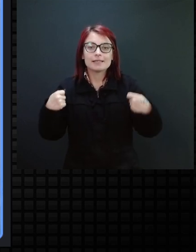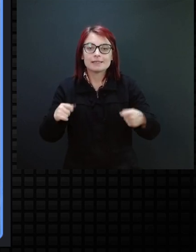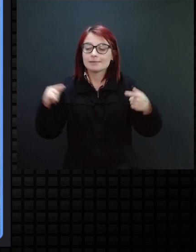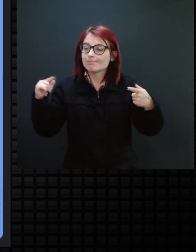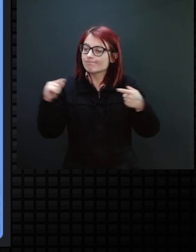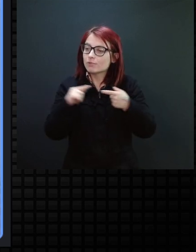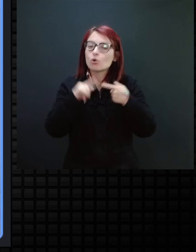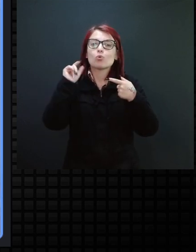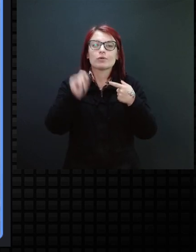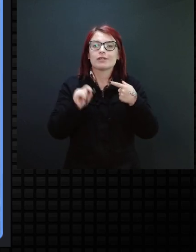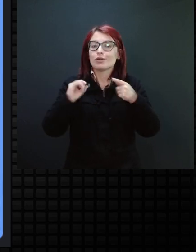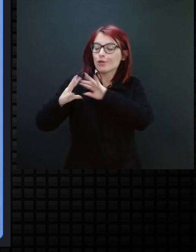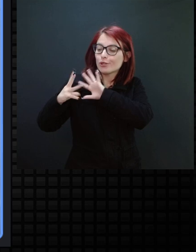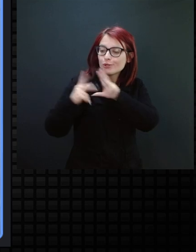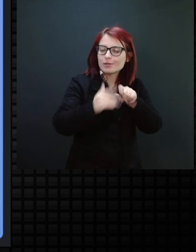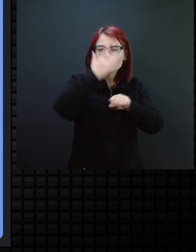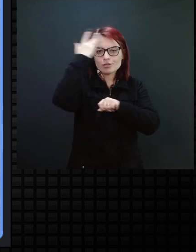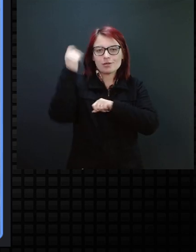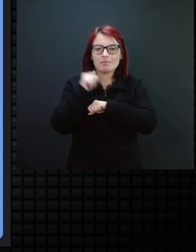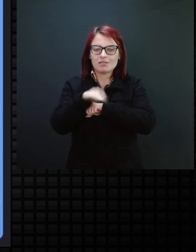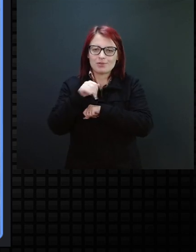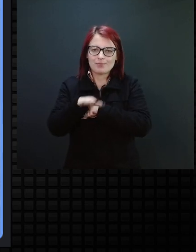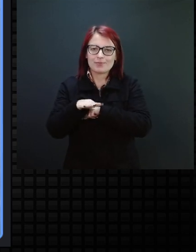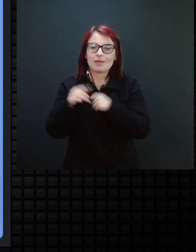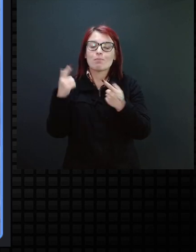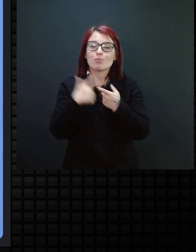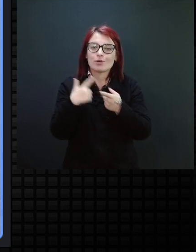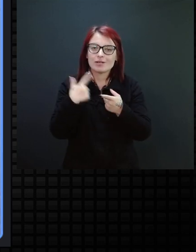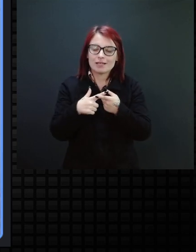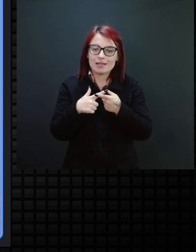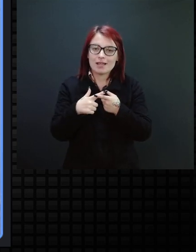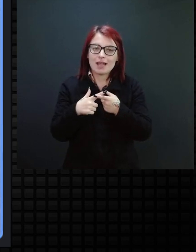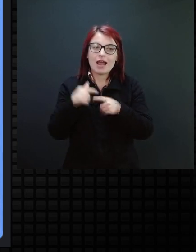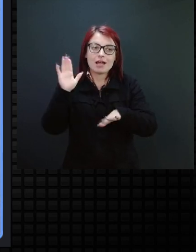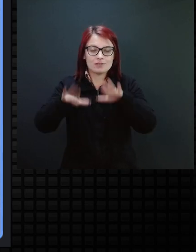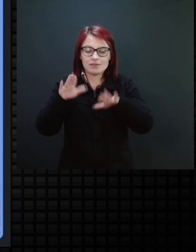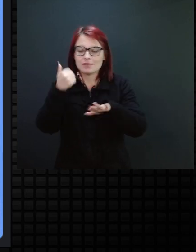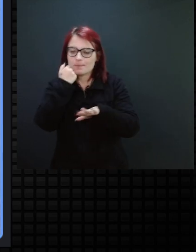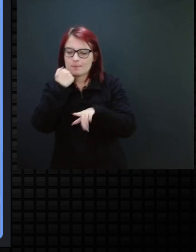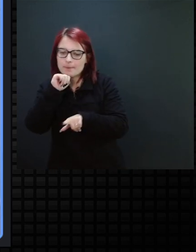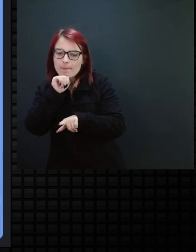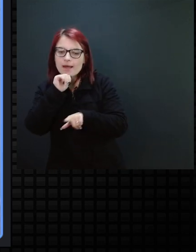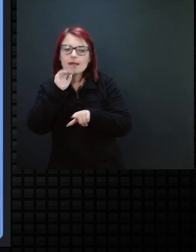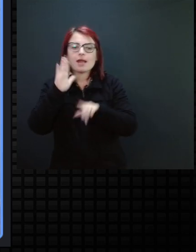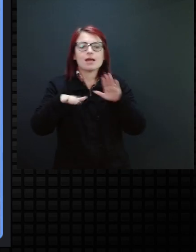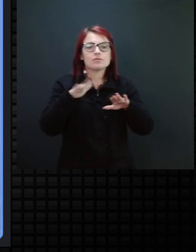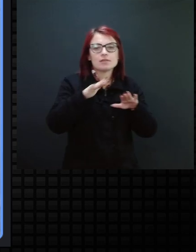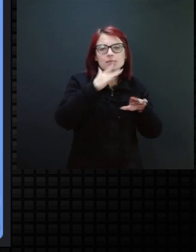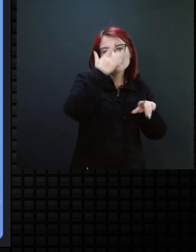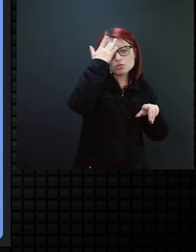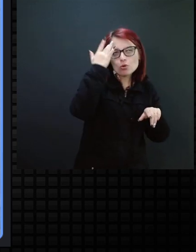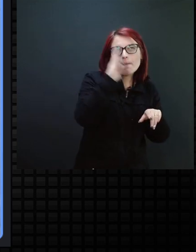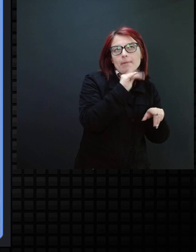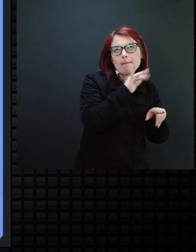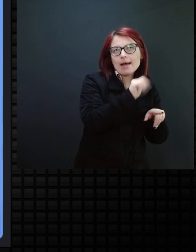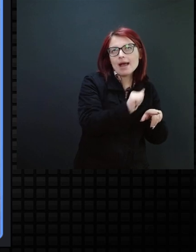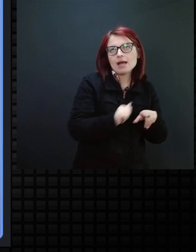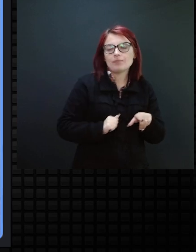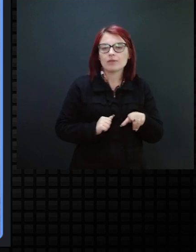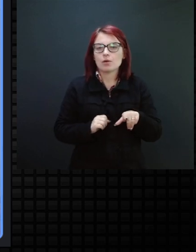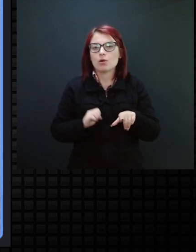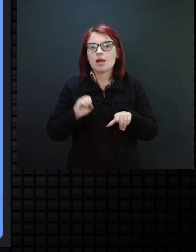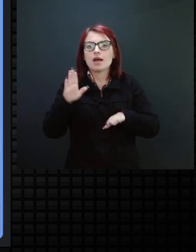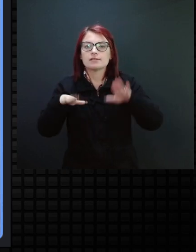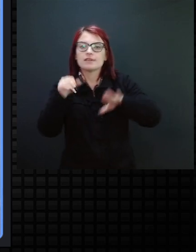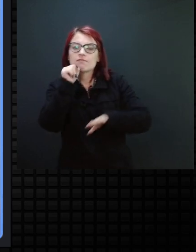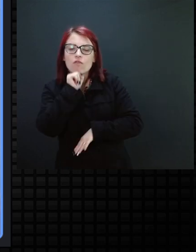mediadores, porque eu digo todos, porque essa criança ora vai estar com a mãe, ora com o cuidador, com uma babá, ora com